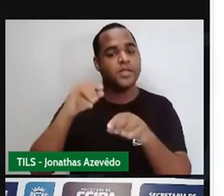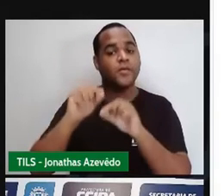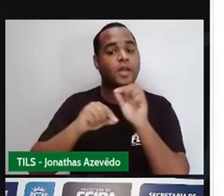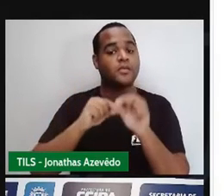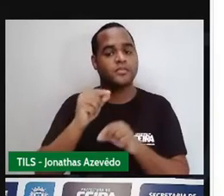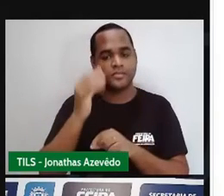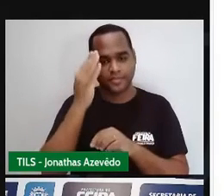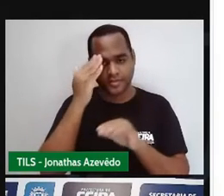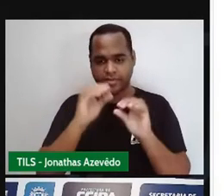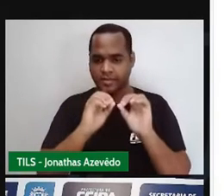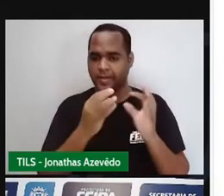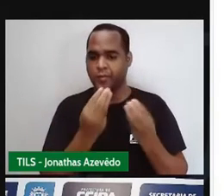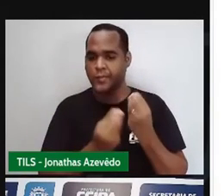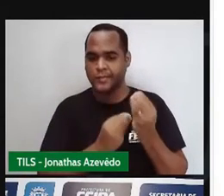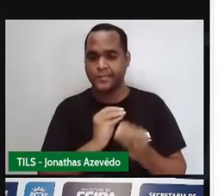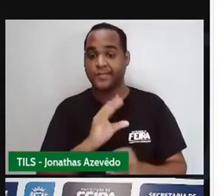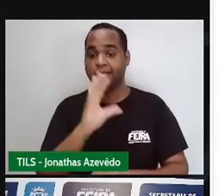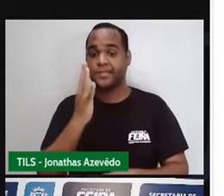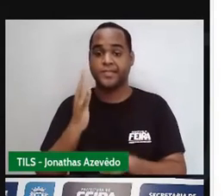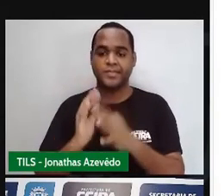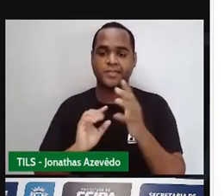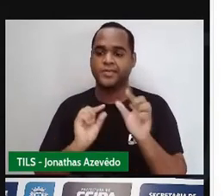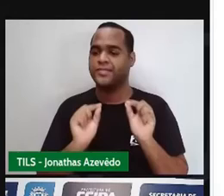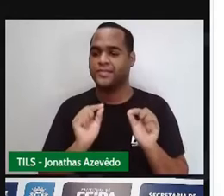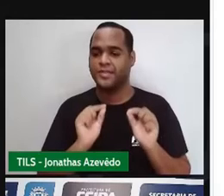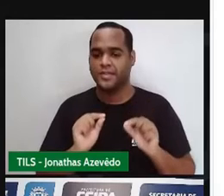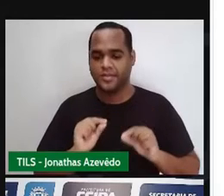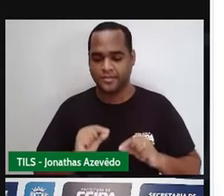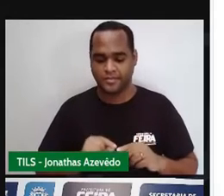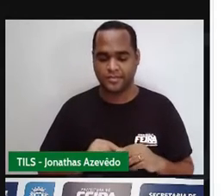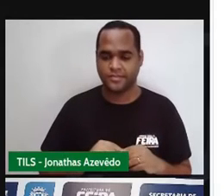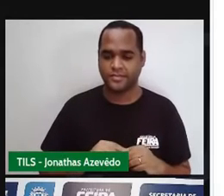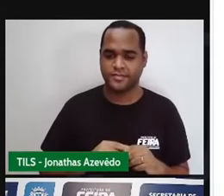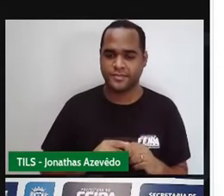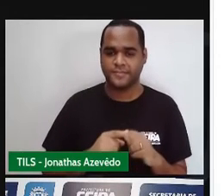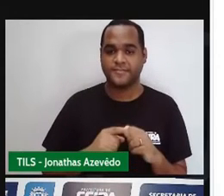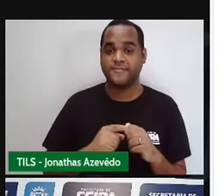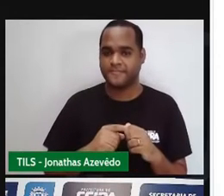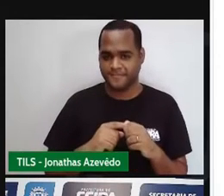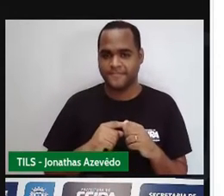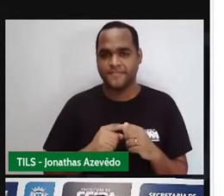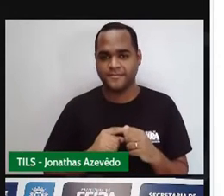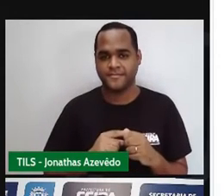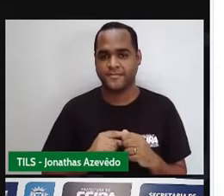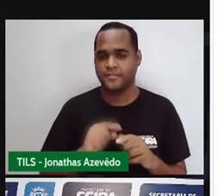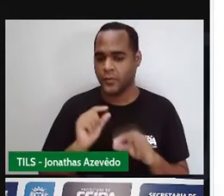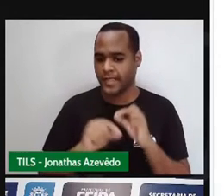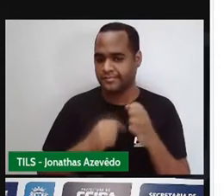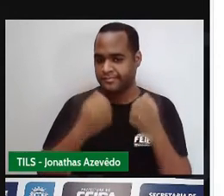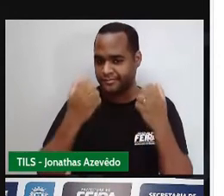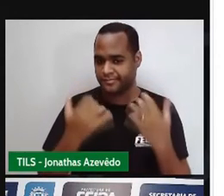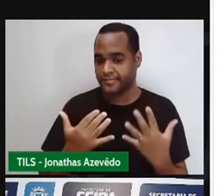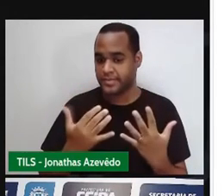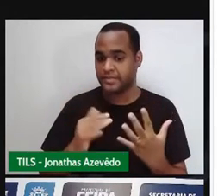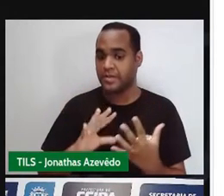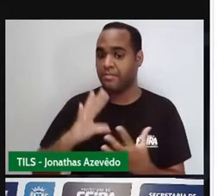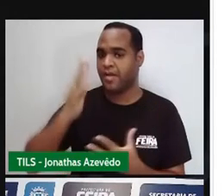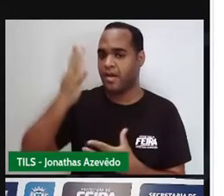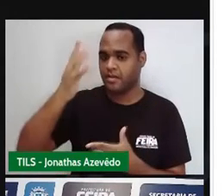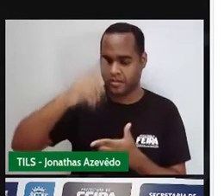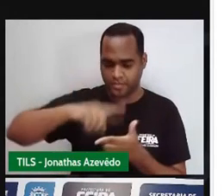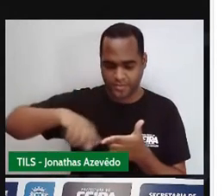porquê aquilo está acontecendo, né? Então, olha só a pergunta. Por qual razão ou por qual motivo